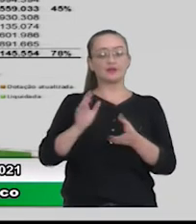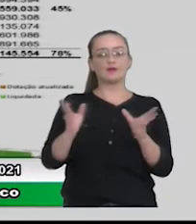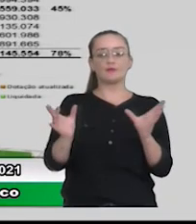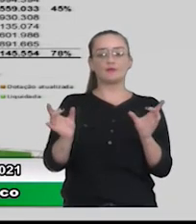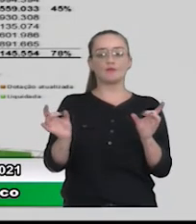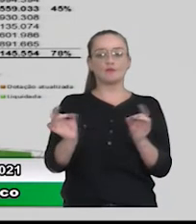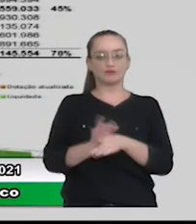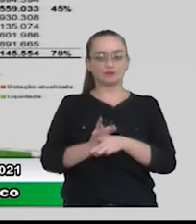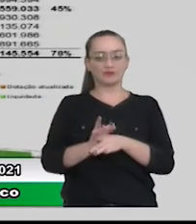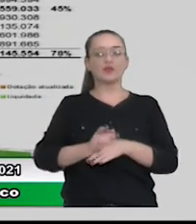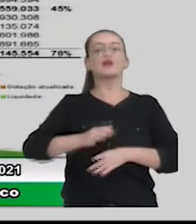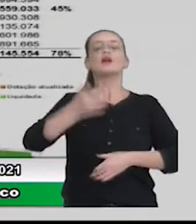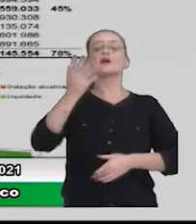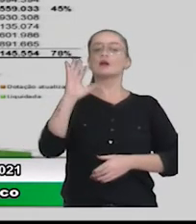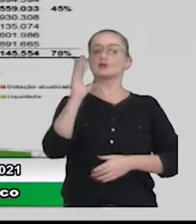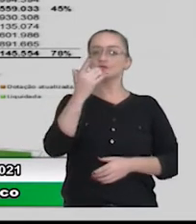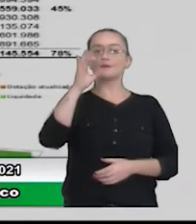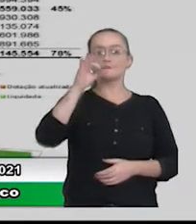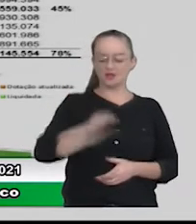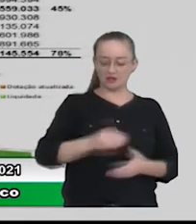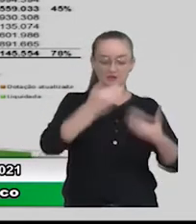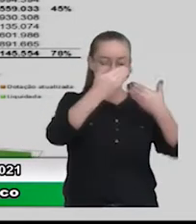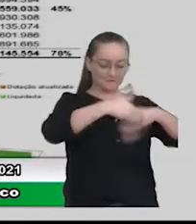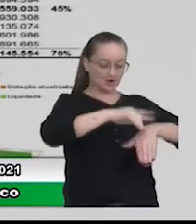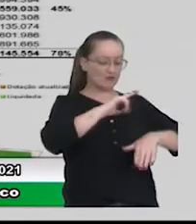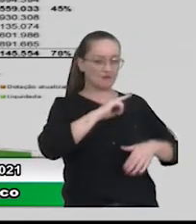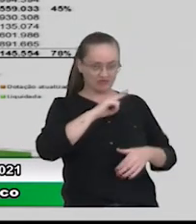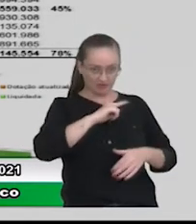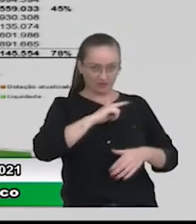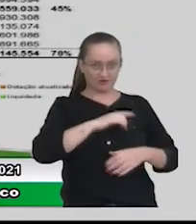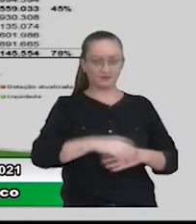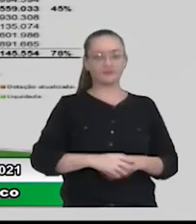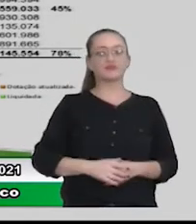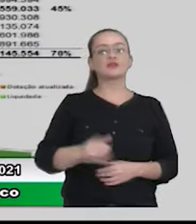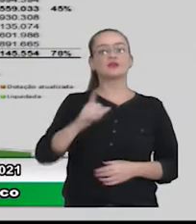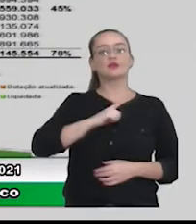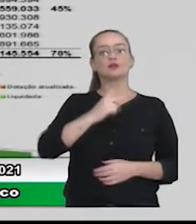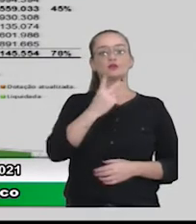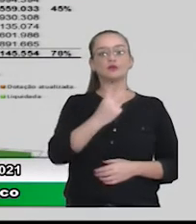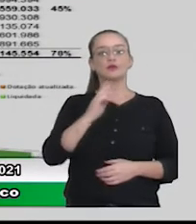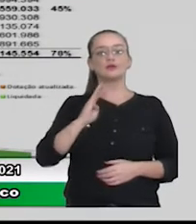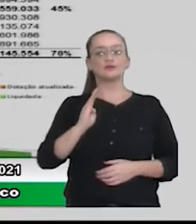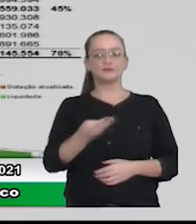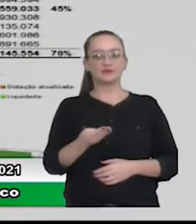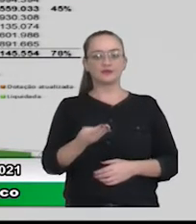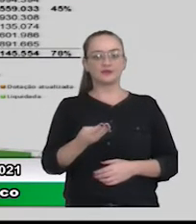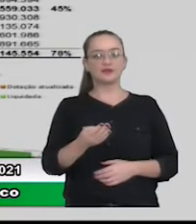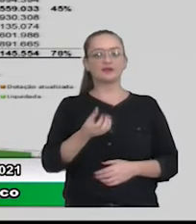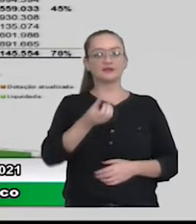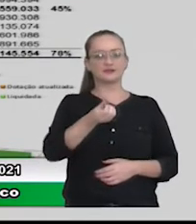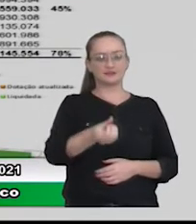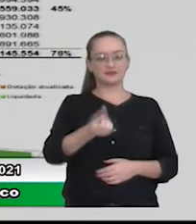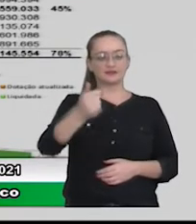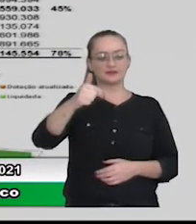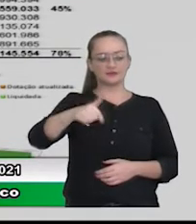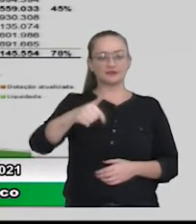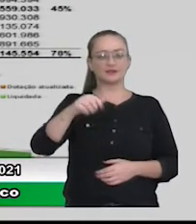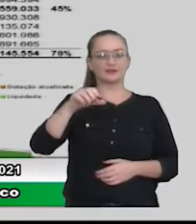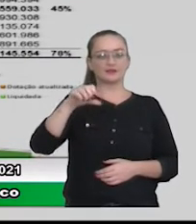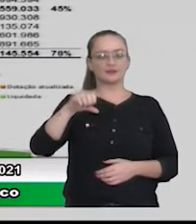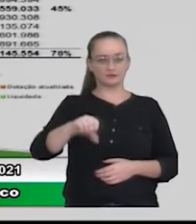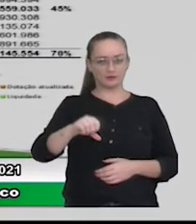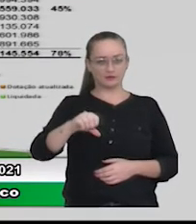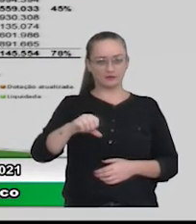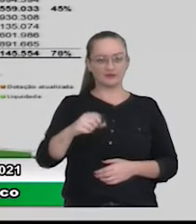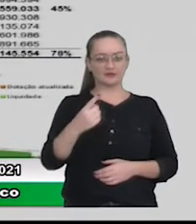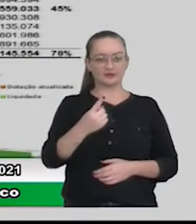que realmente aconteceu, que está atestada, que é a despesa efetiva, de 2 bi, 679,145